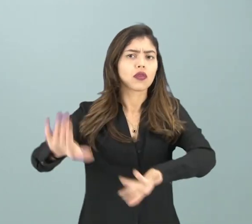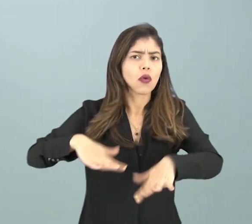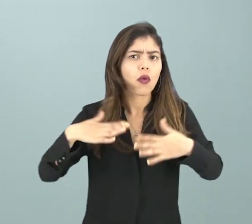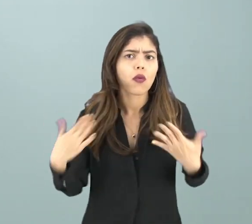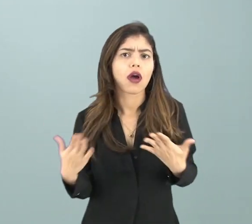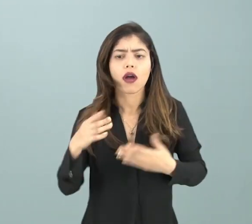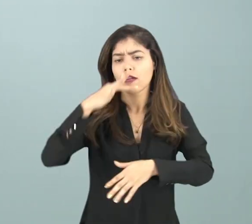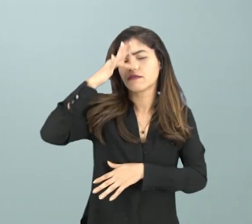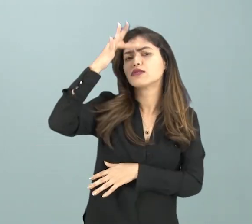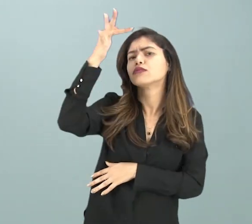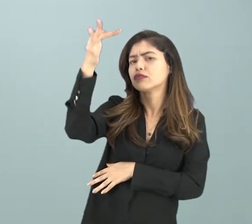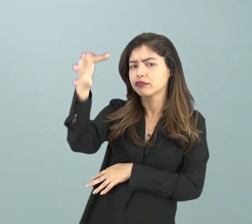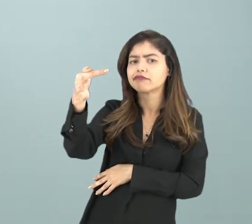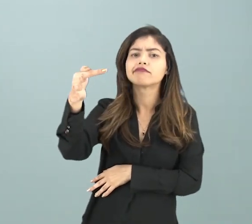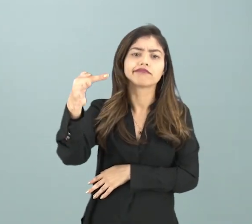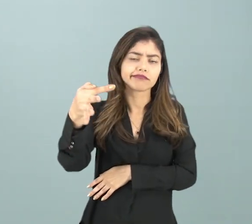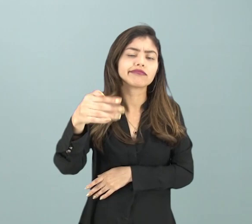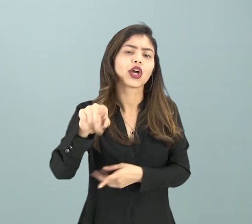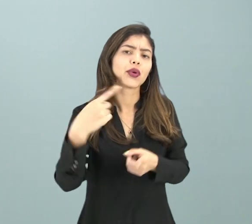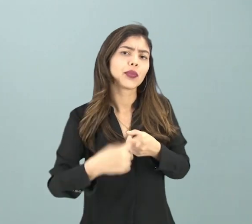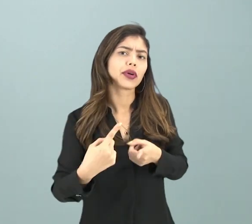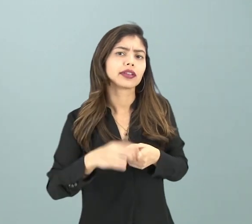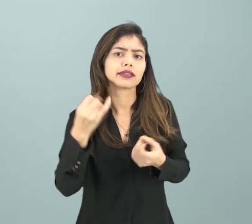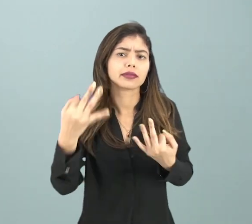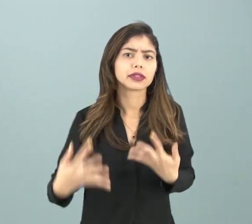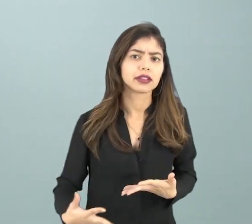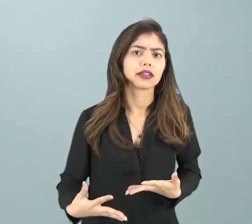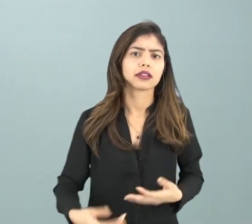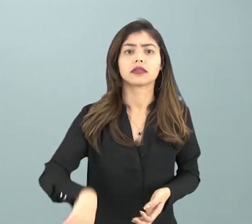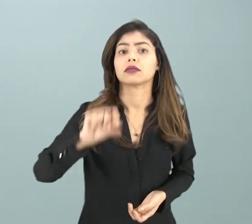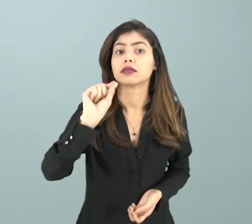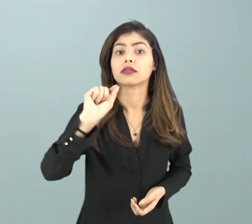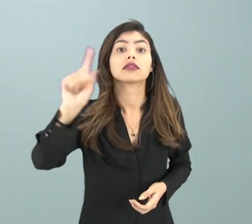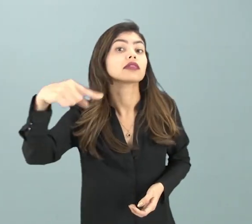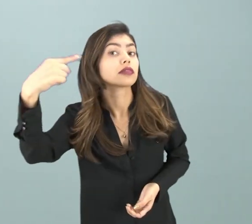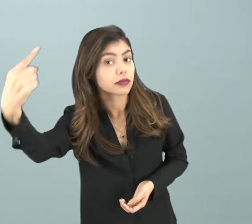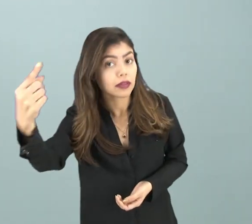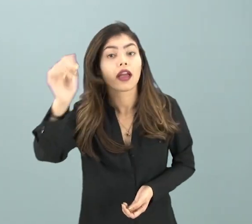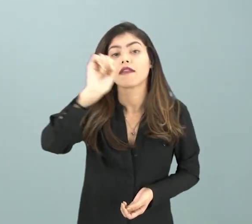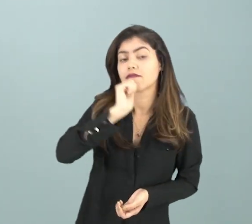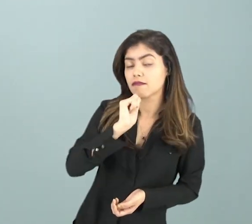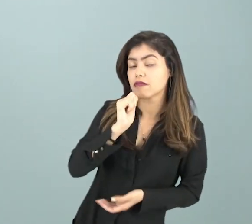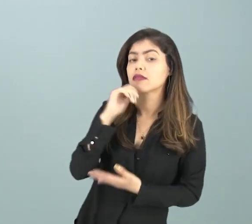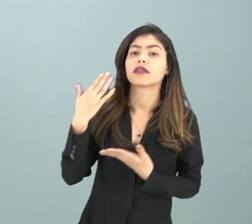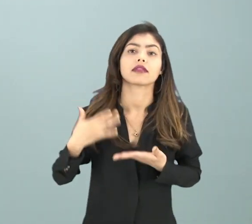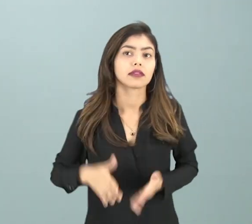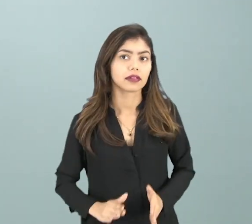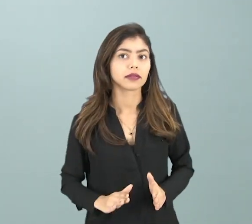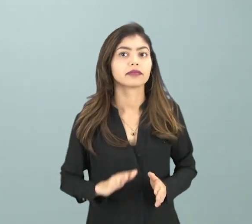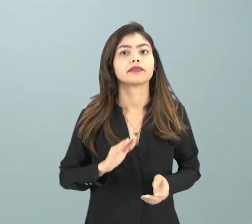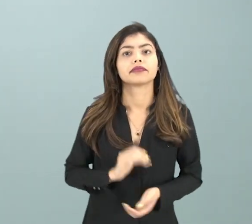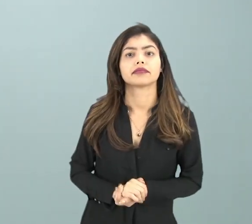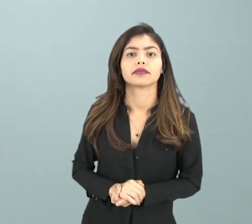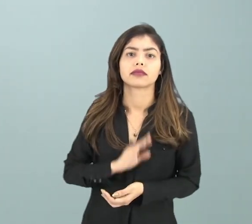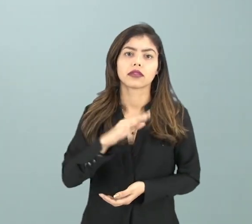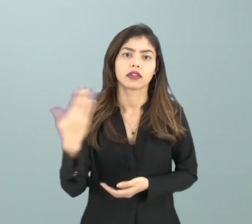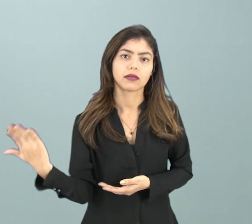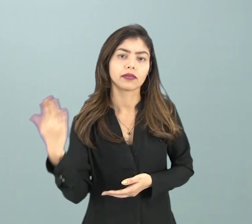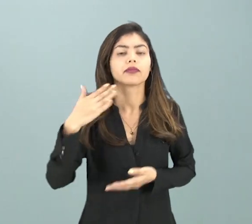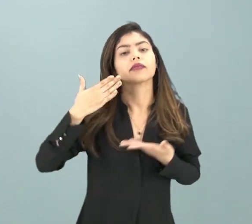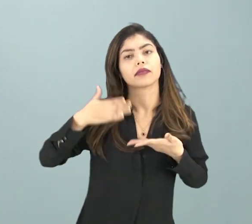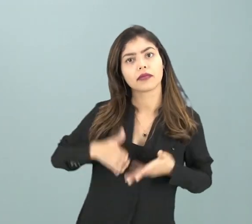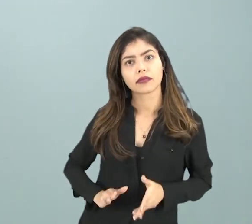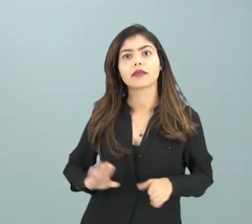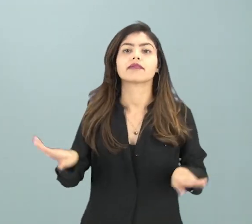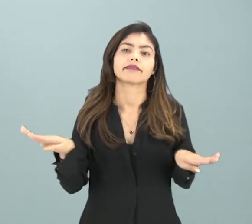gerações futuras, ou por que não dizer, com aqueles que ainda vão nascer para, ao nascerem,